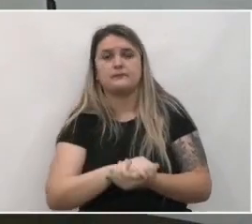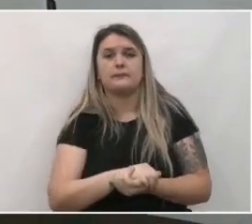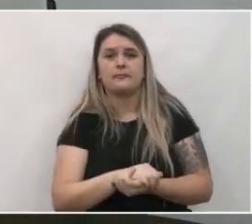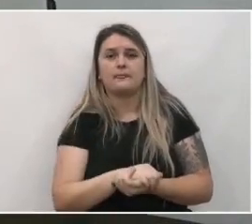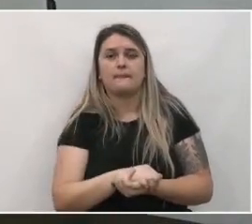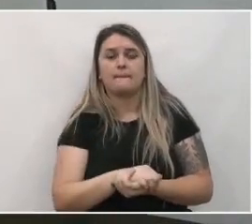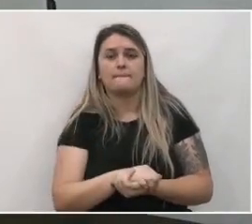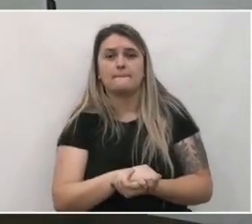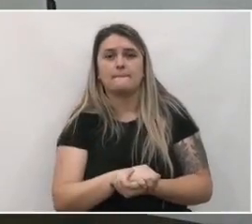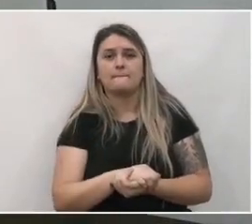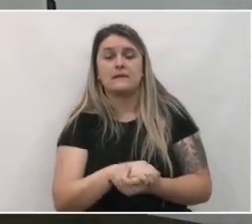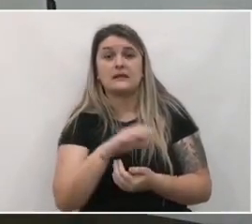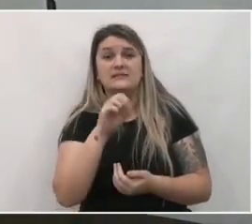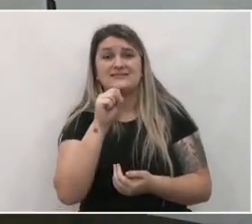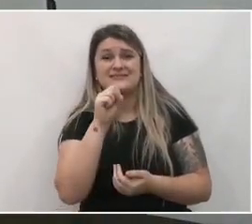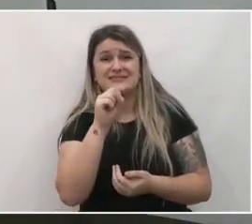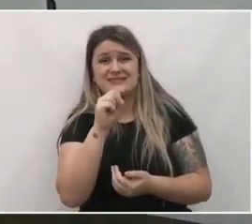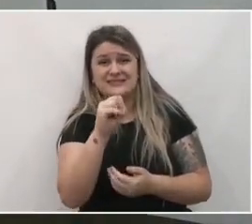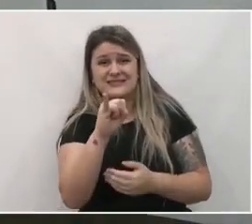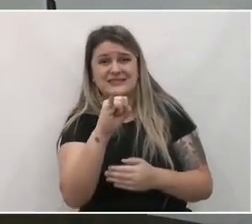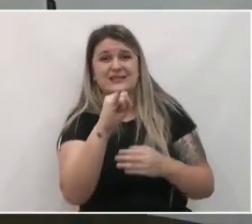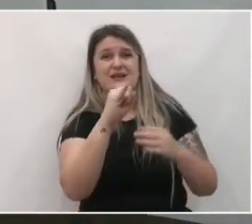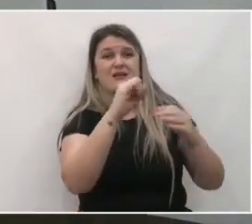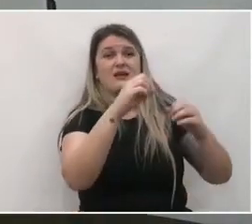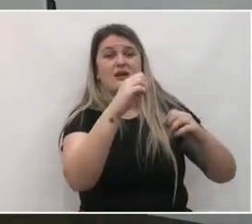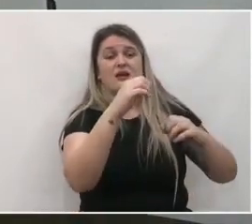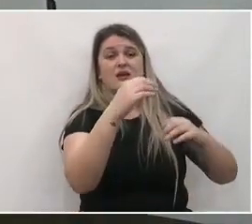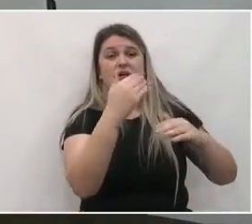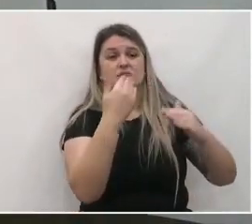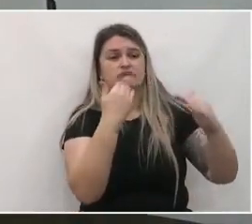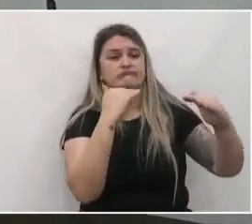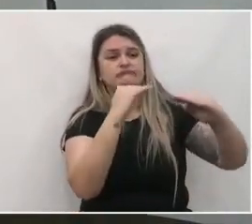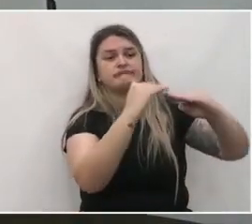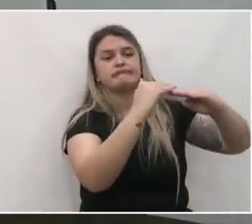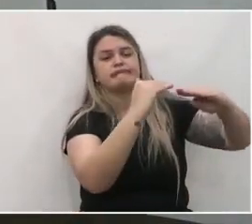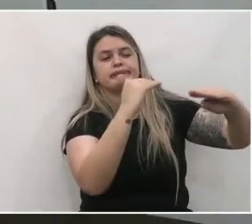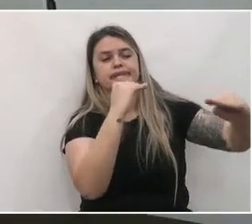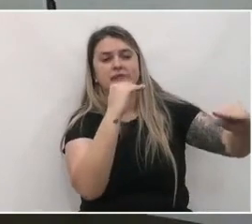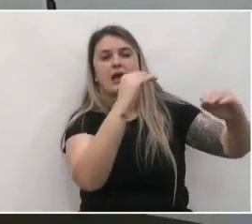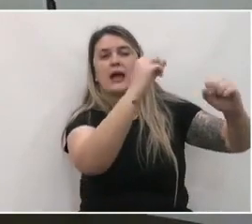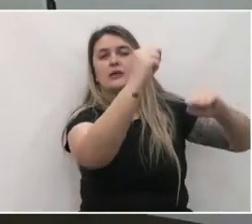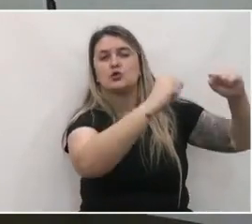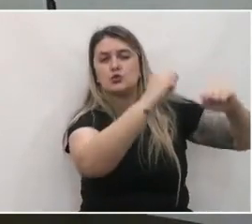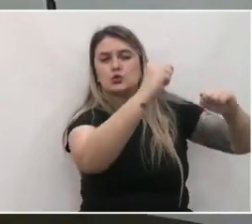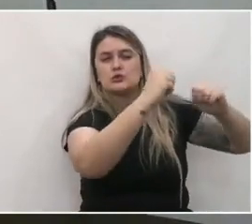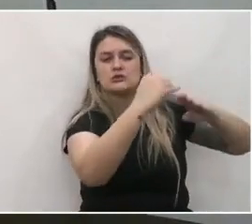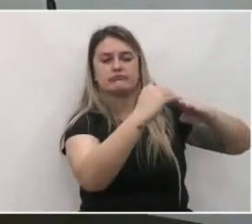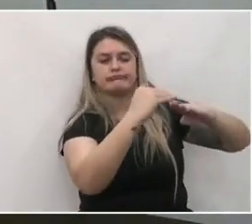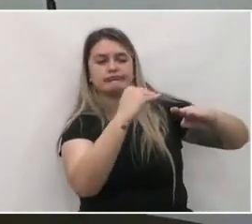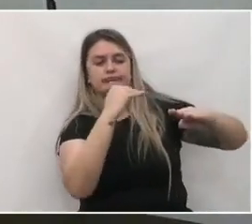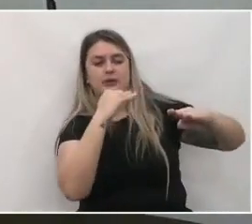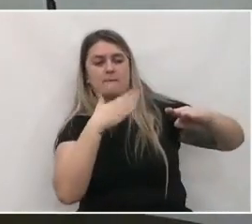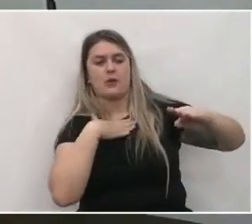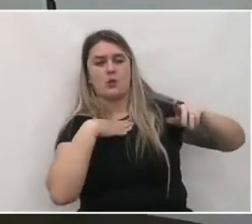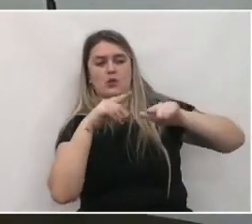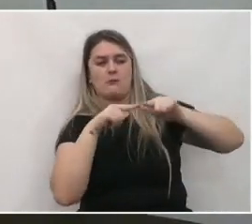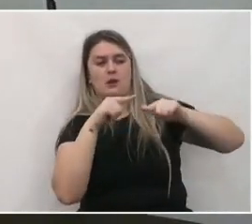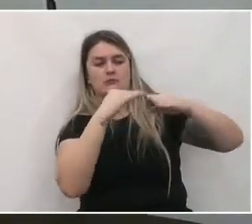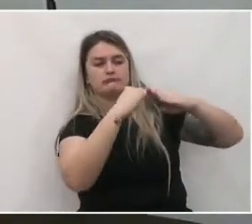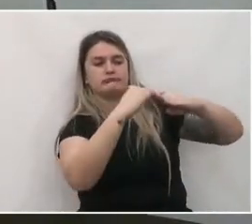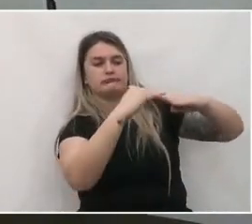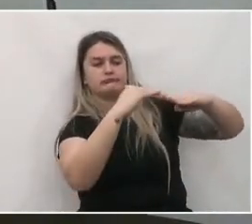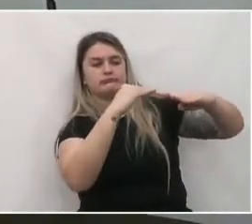há uma proximidade de zoneamentos e isso inviabiliza uma atividade e não há um critério que